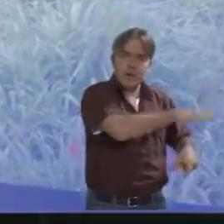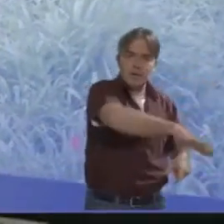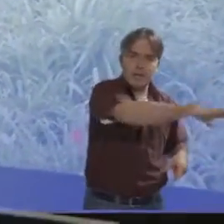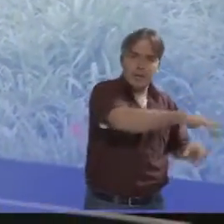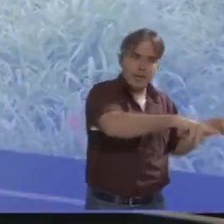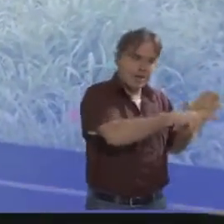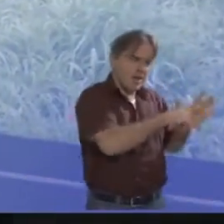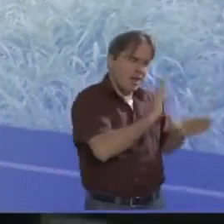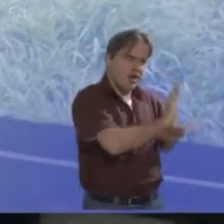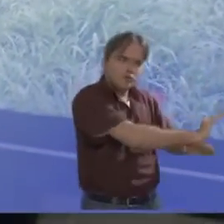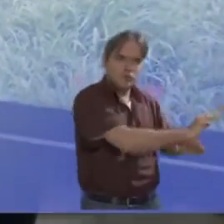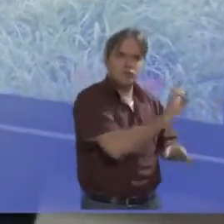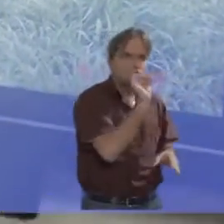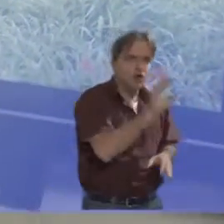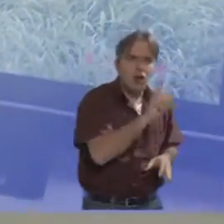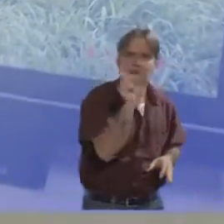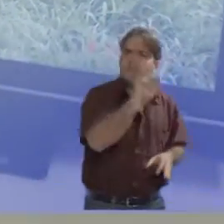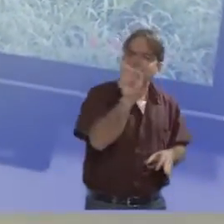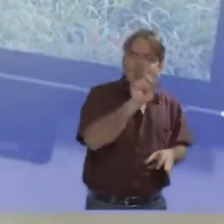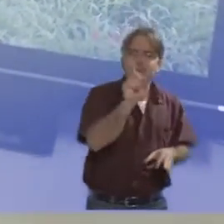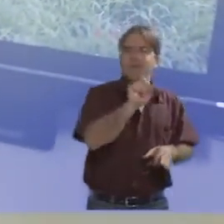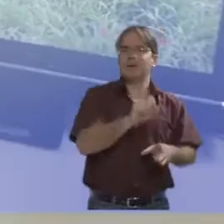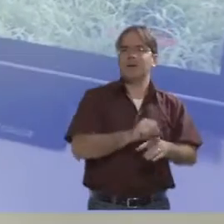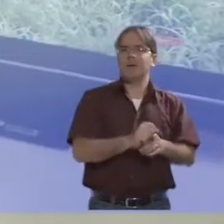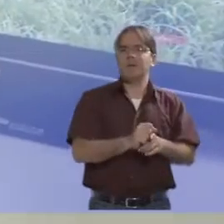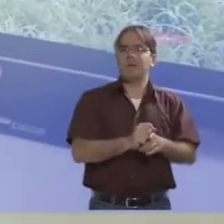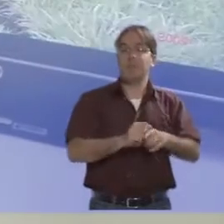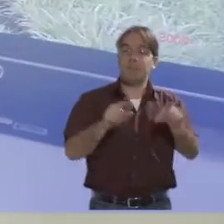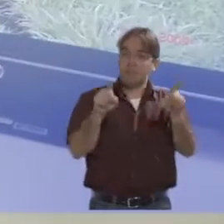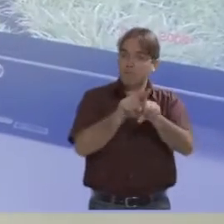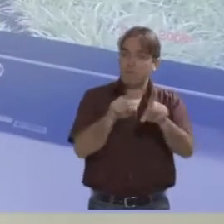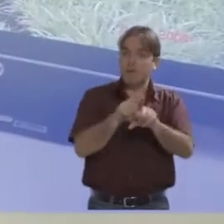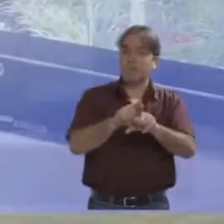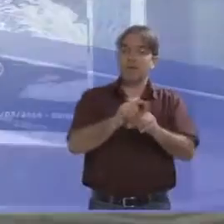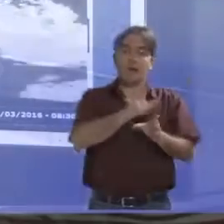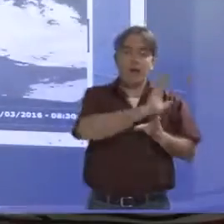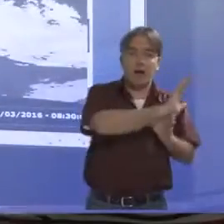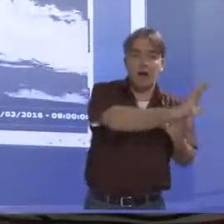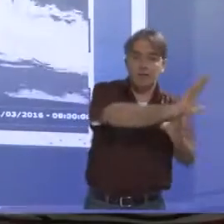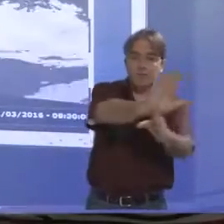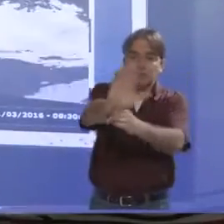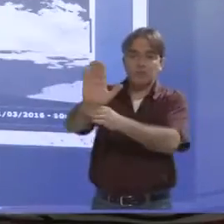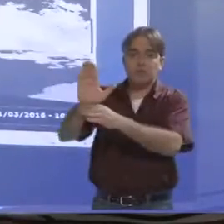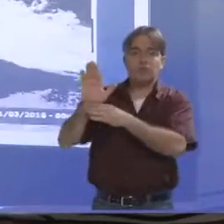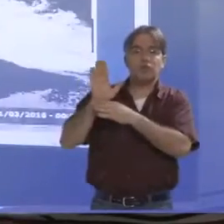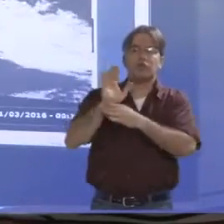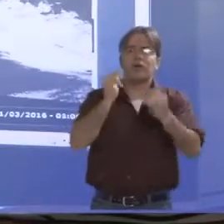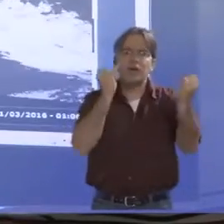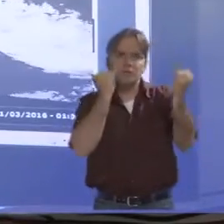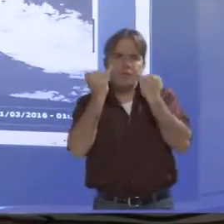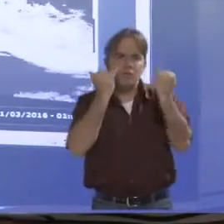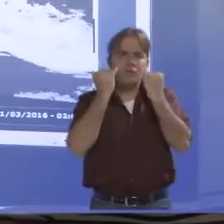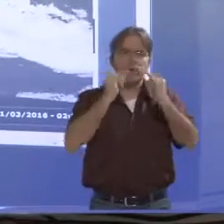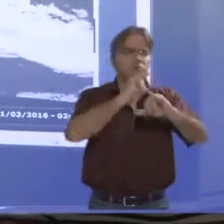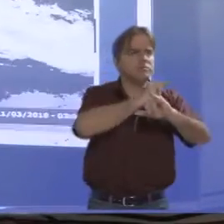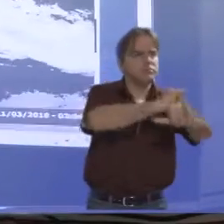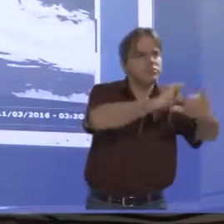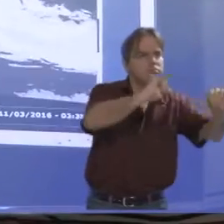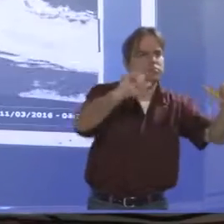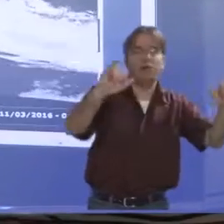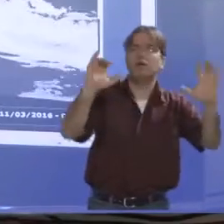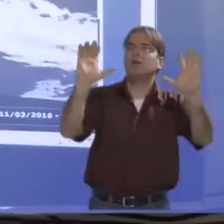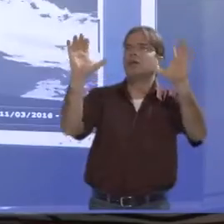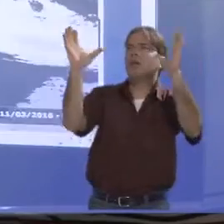essas atividades agrícolas importantes que são desenvolvidas aqui na região, mas para a gente também oferecer informações